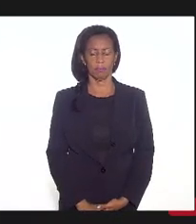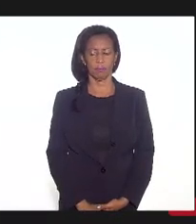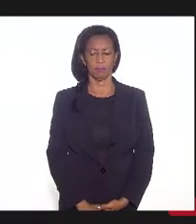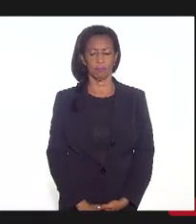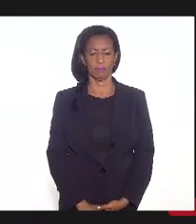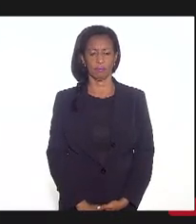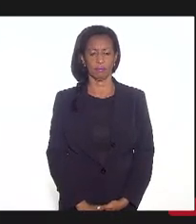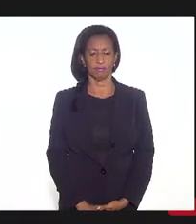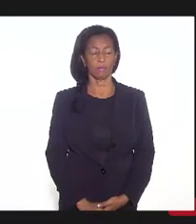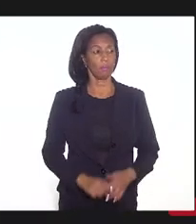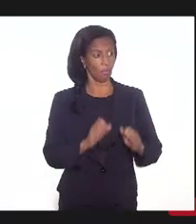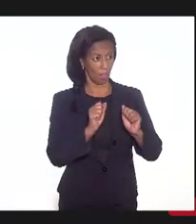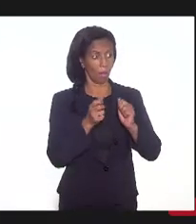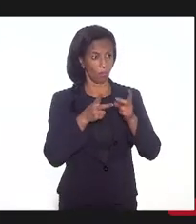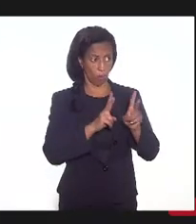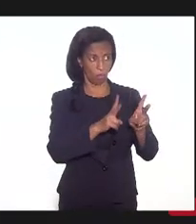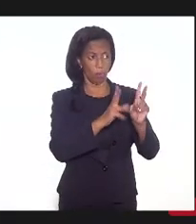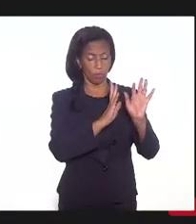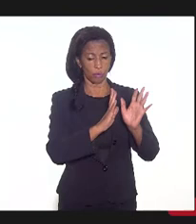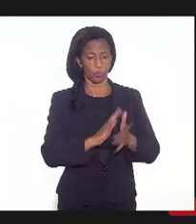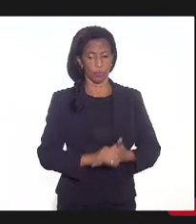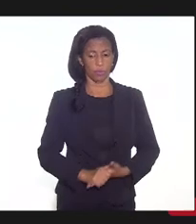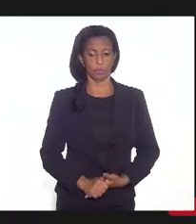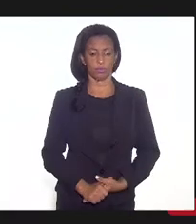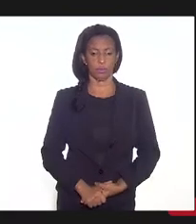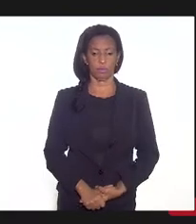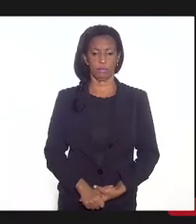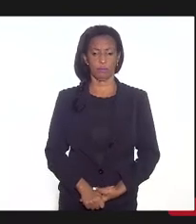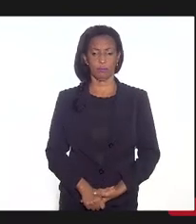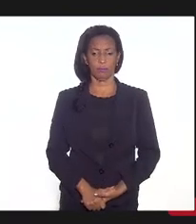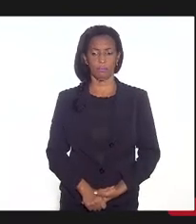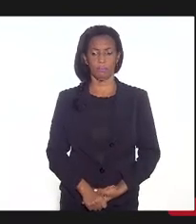Não, faz favor, avanço. Deixa a gente desculpinar. Ok, ok.